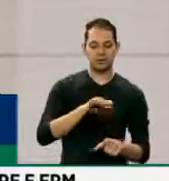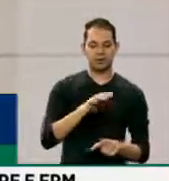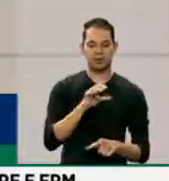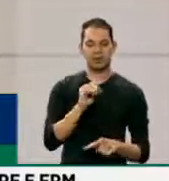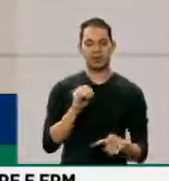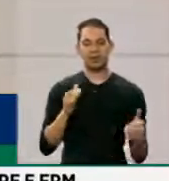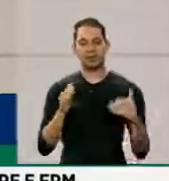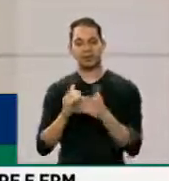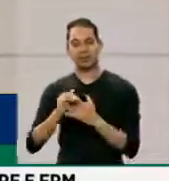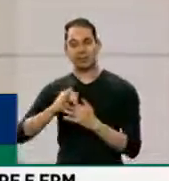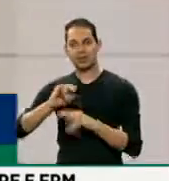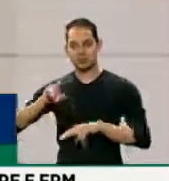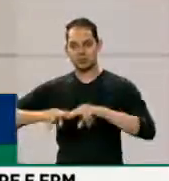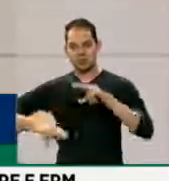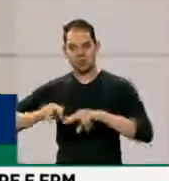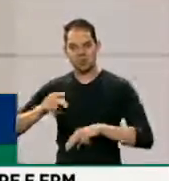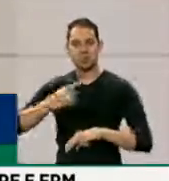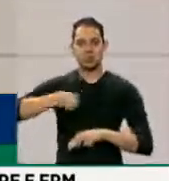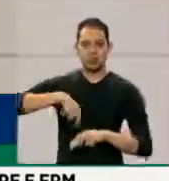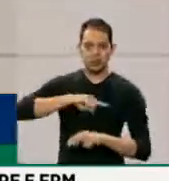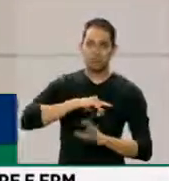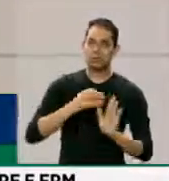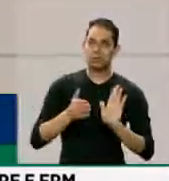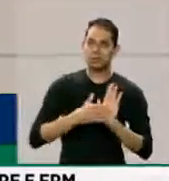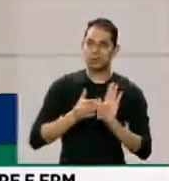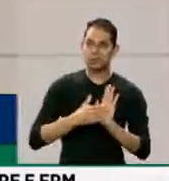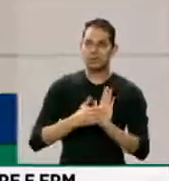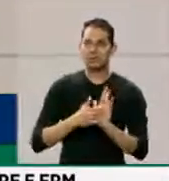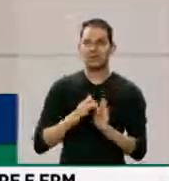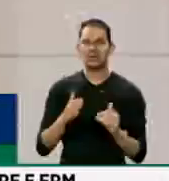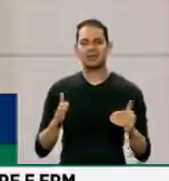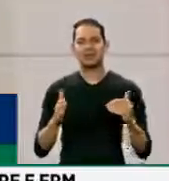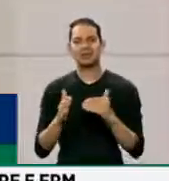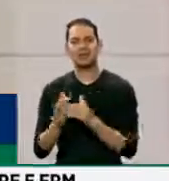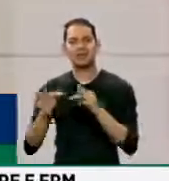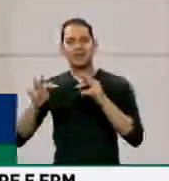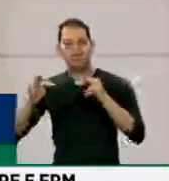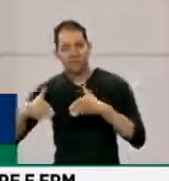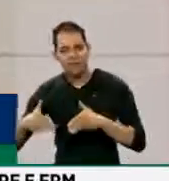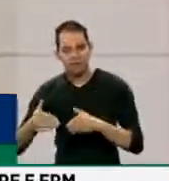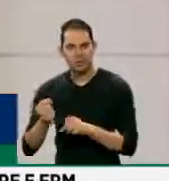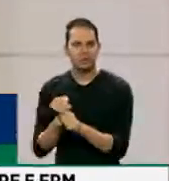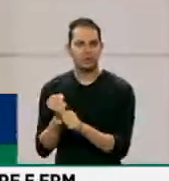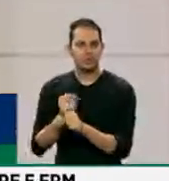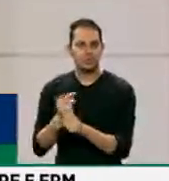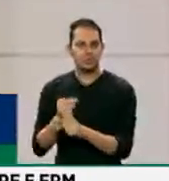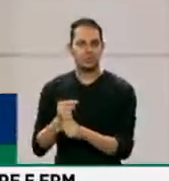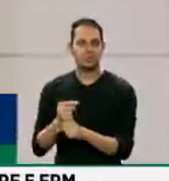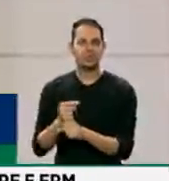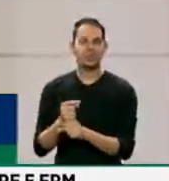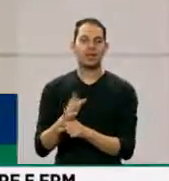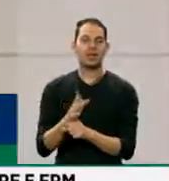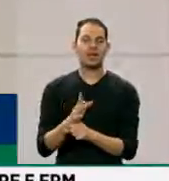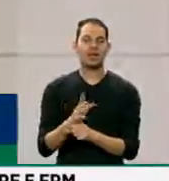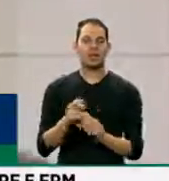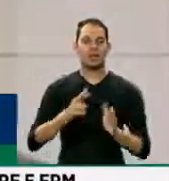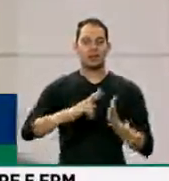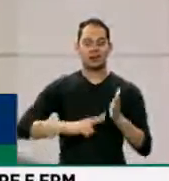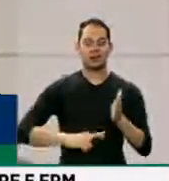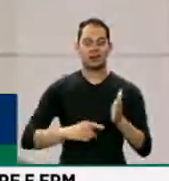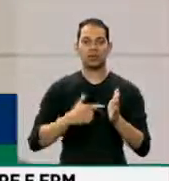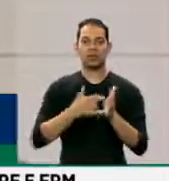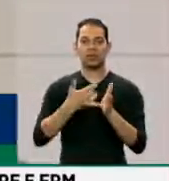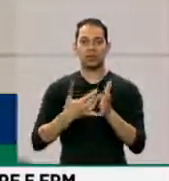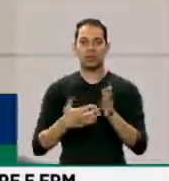até o fim do estado de calamidade e o relator acolheu estendendo de março a novembro, portanto